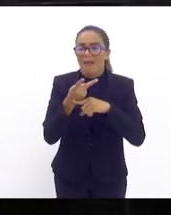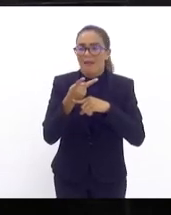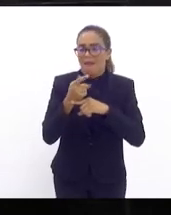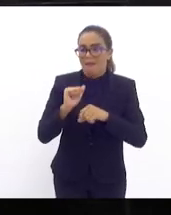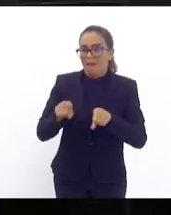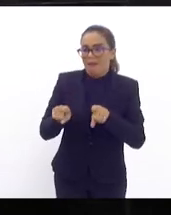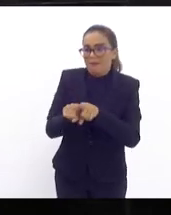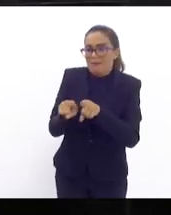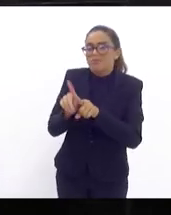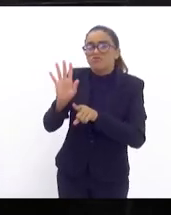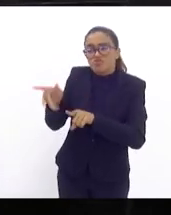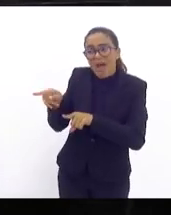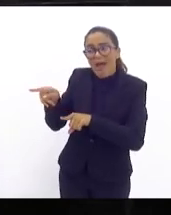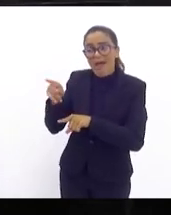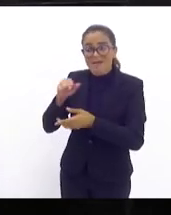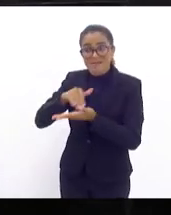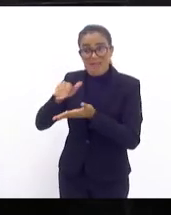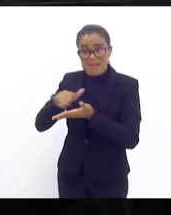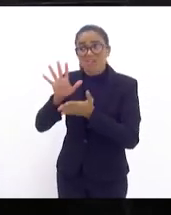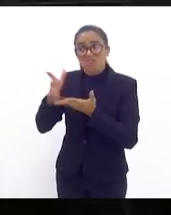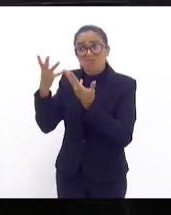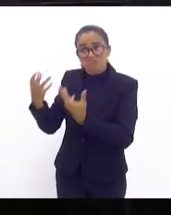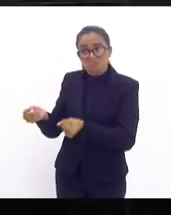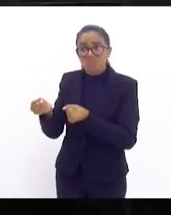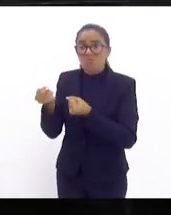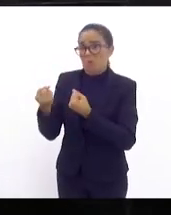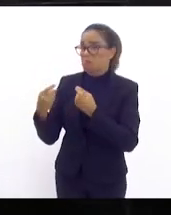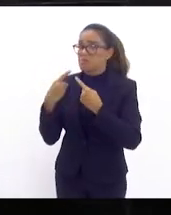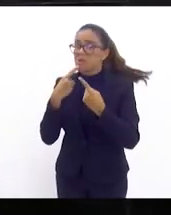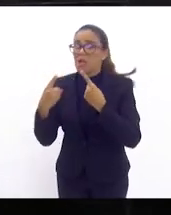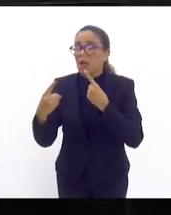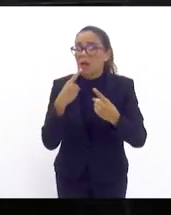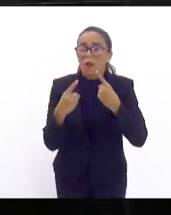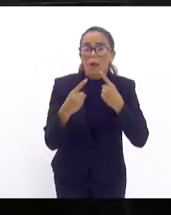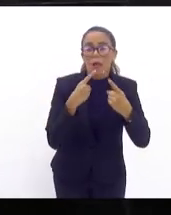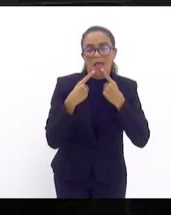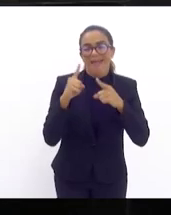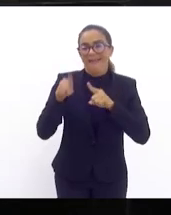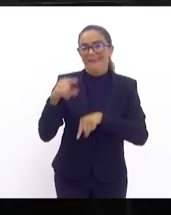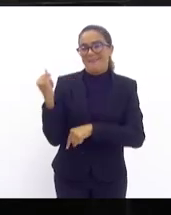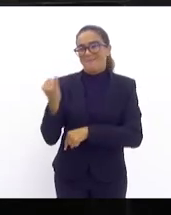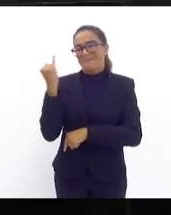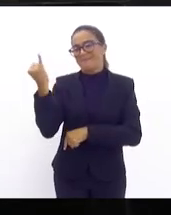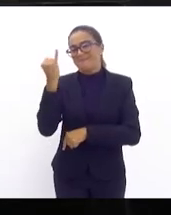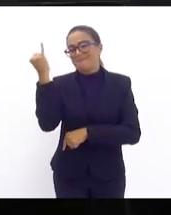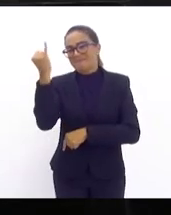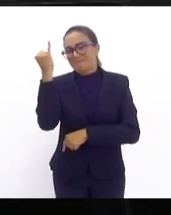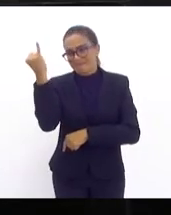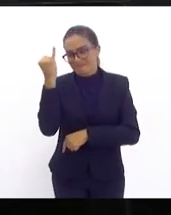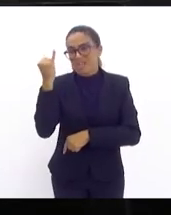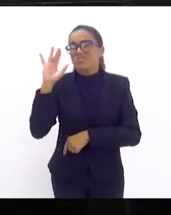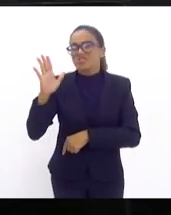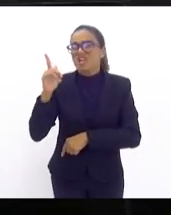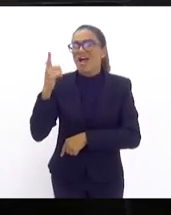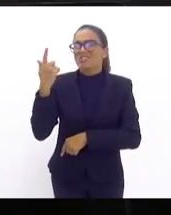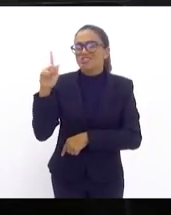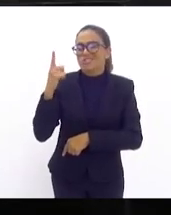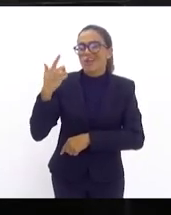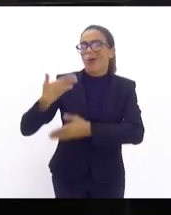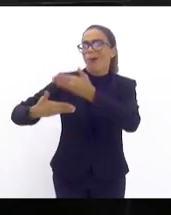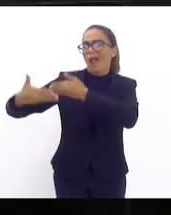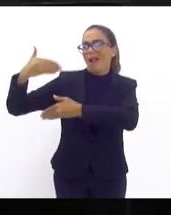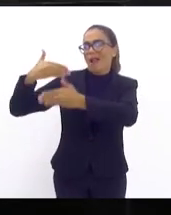sinalizou o interesse em dialogar eu acho que isso é extremamente importante a gente vem de gestões anteriores que